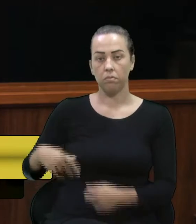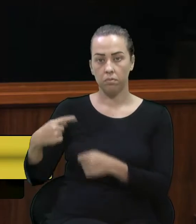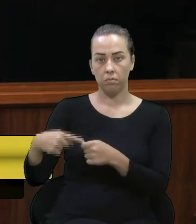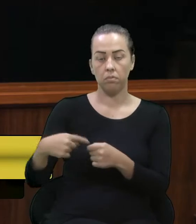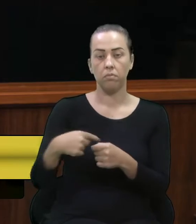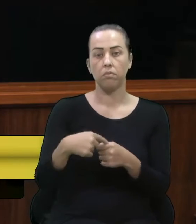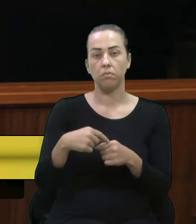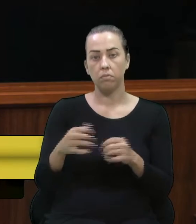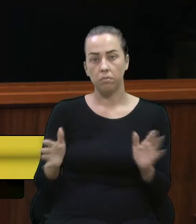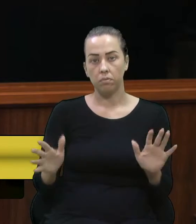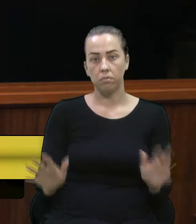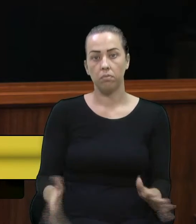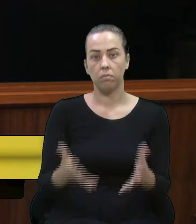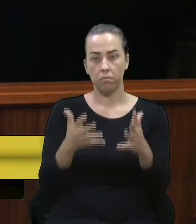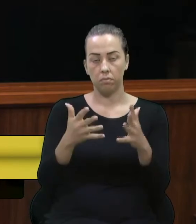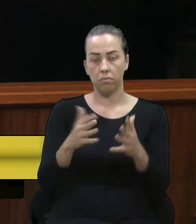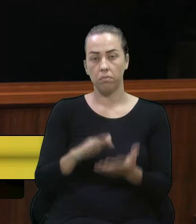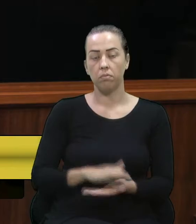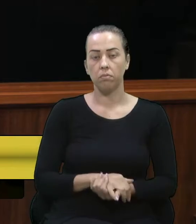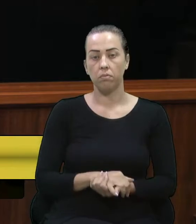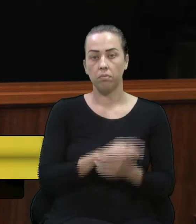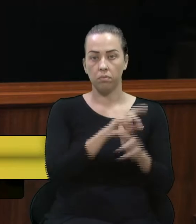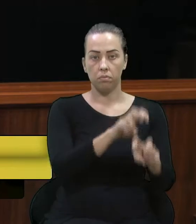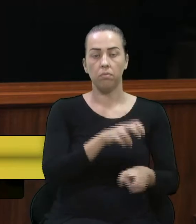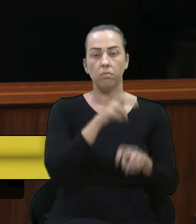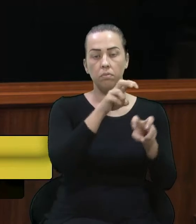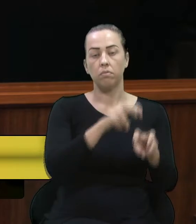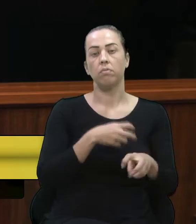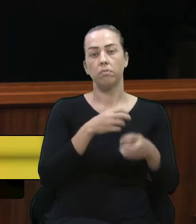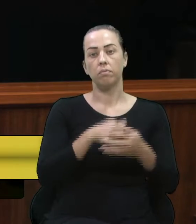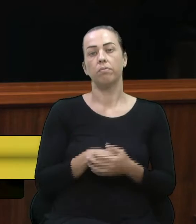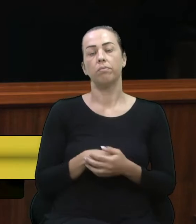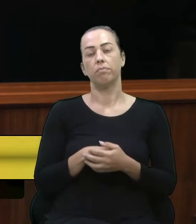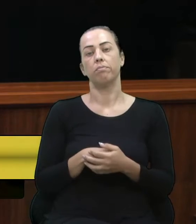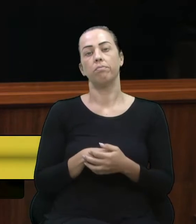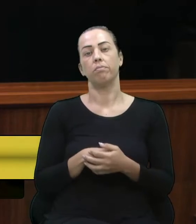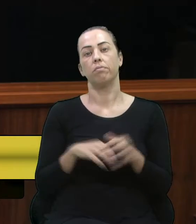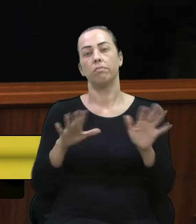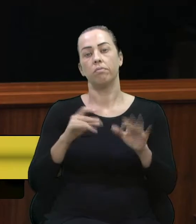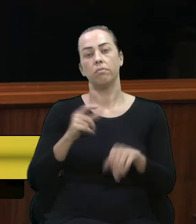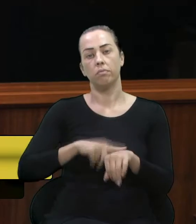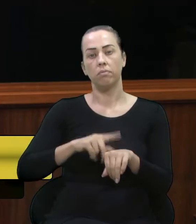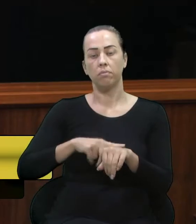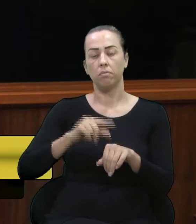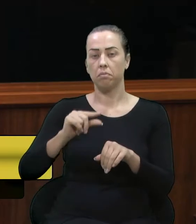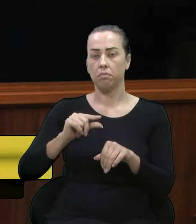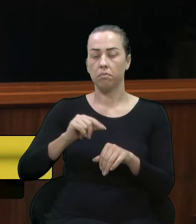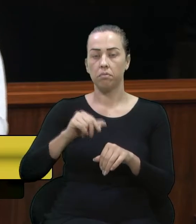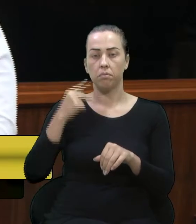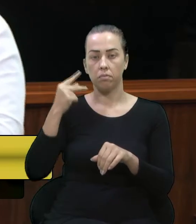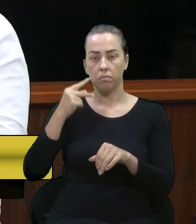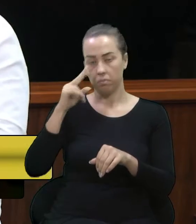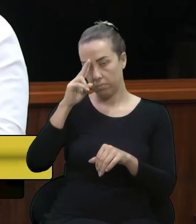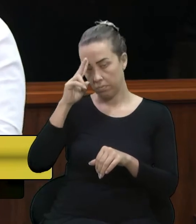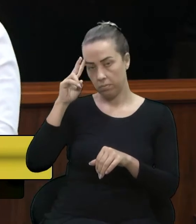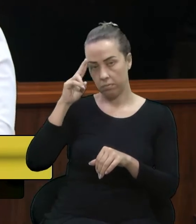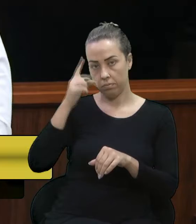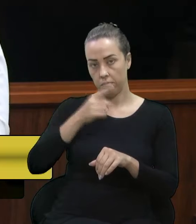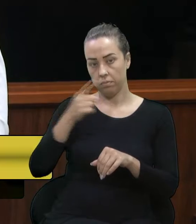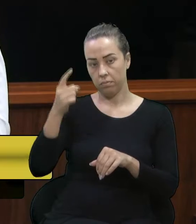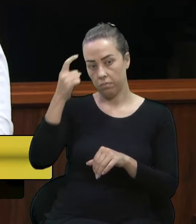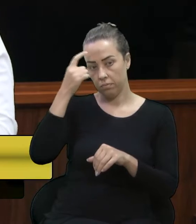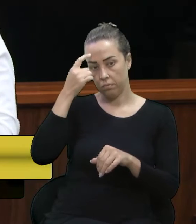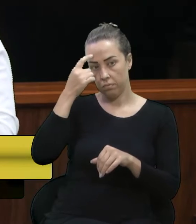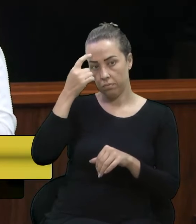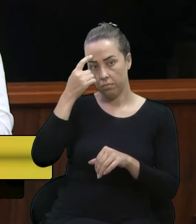de incentivo para as agroindústrias. Há não muito tempo atrás, vereador Velocino, e o senhor sabe bem,